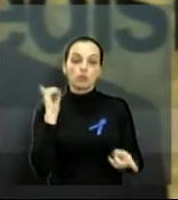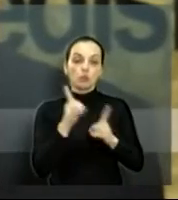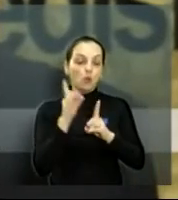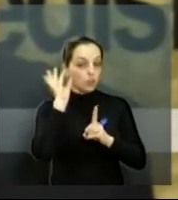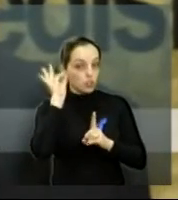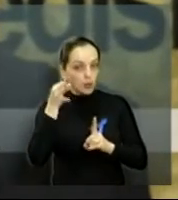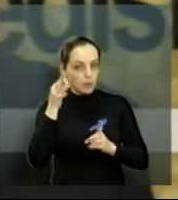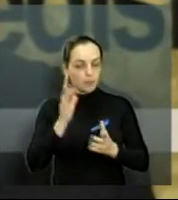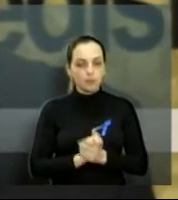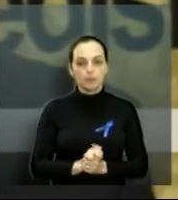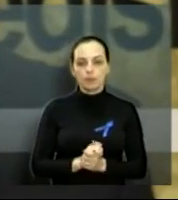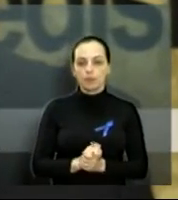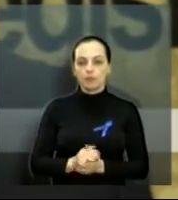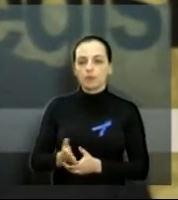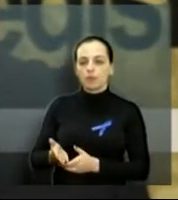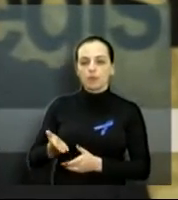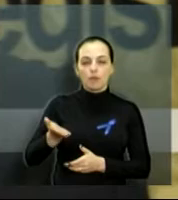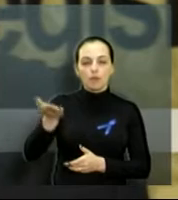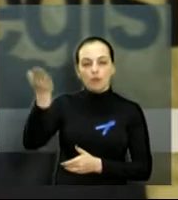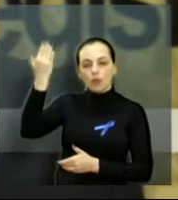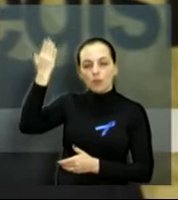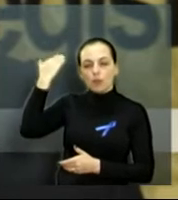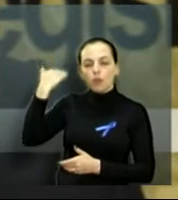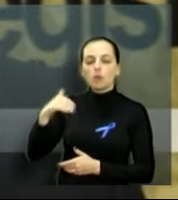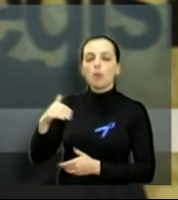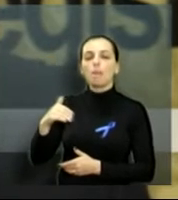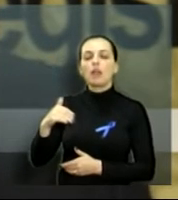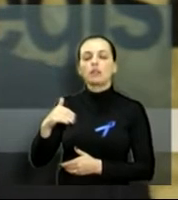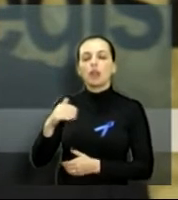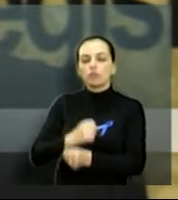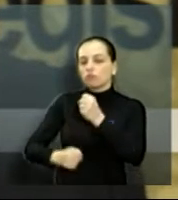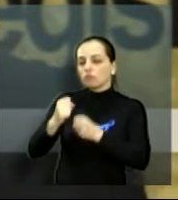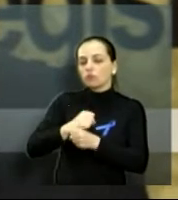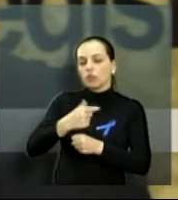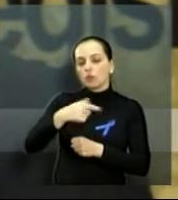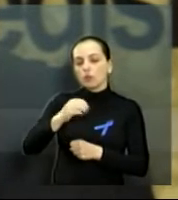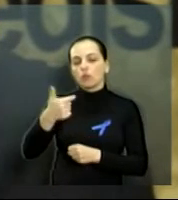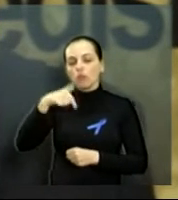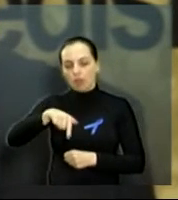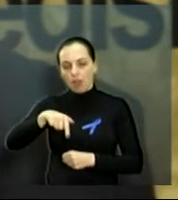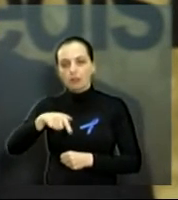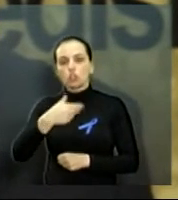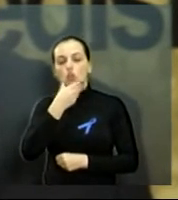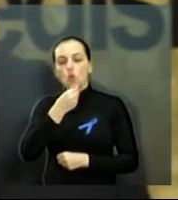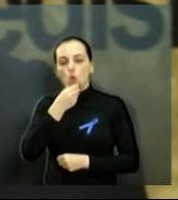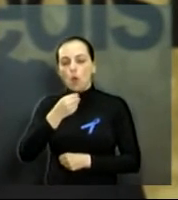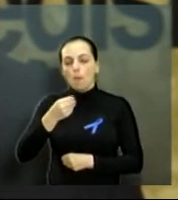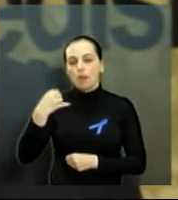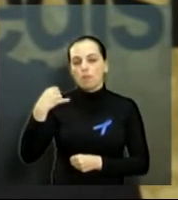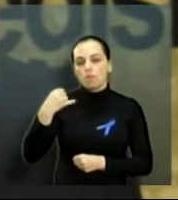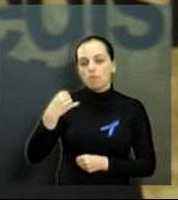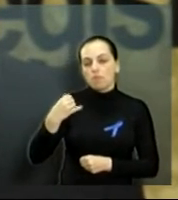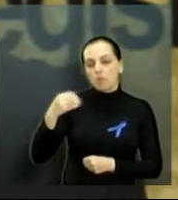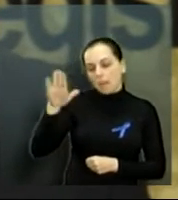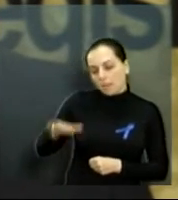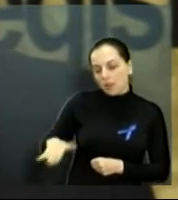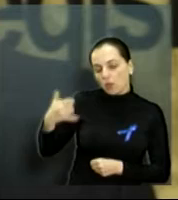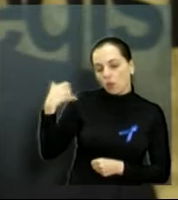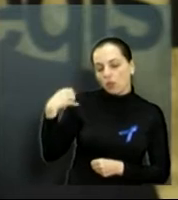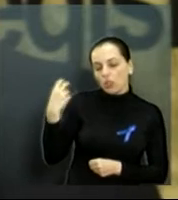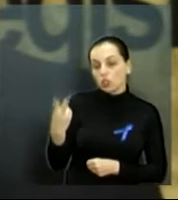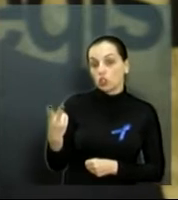partir daquela fatalidade que houve em Araraquara em 2017, com a morte de um menino de dois anos, João Vitor Guirelli,